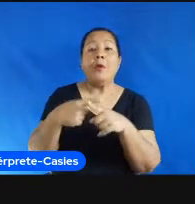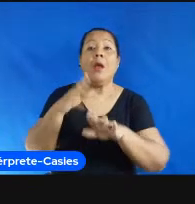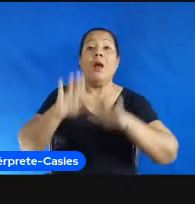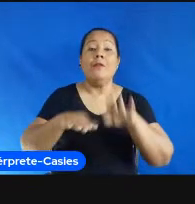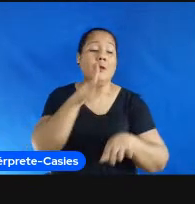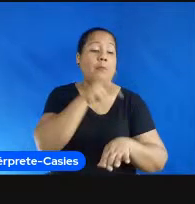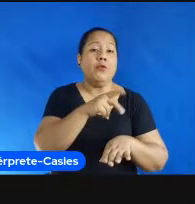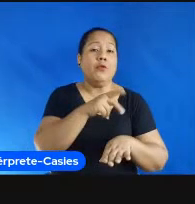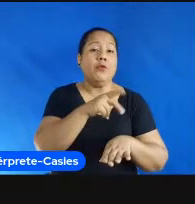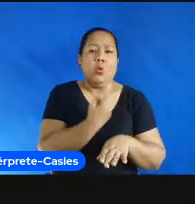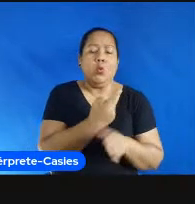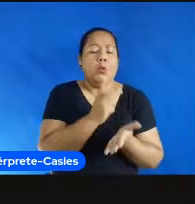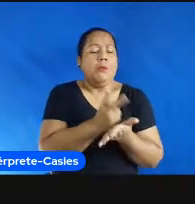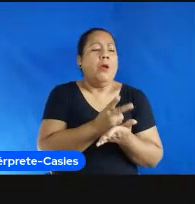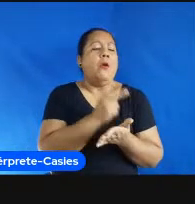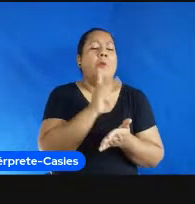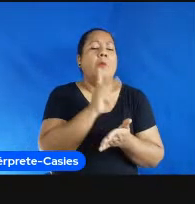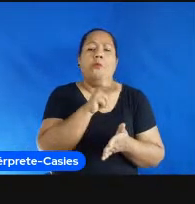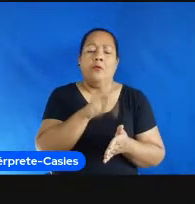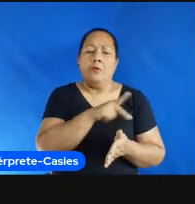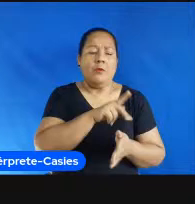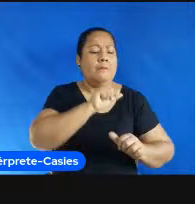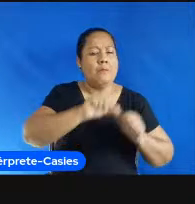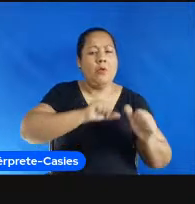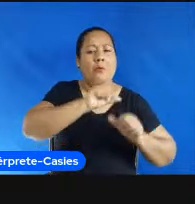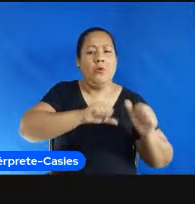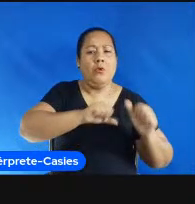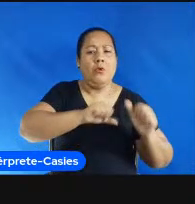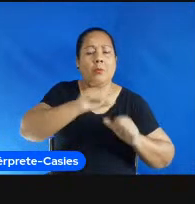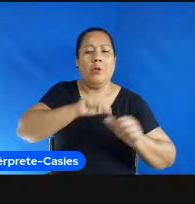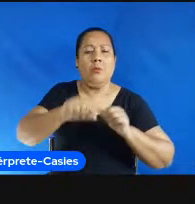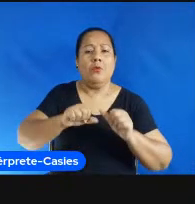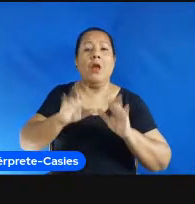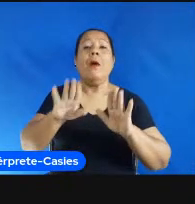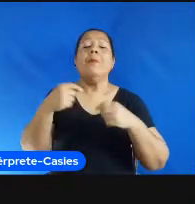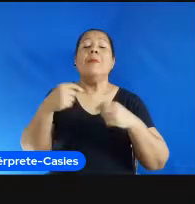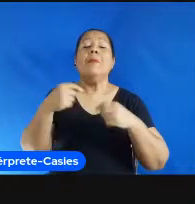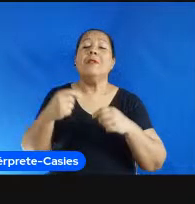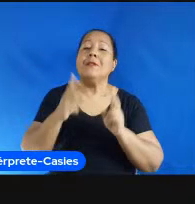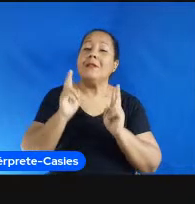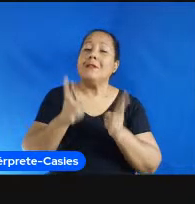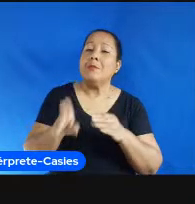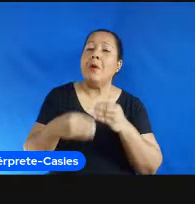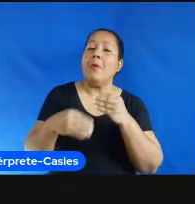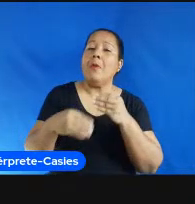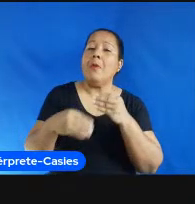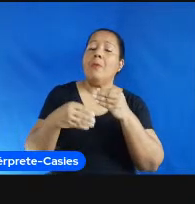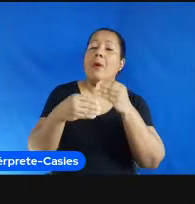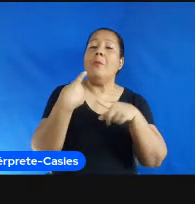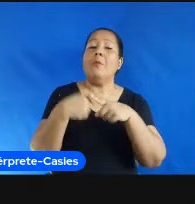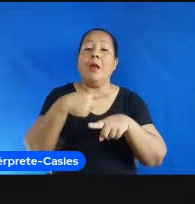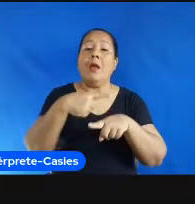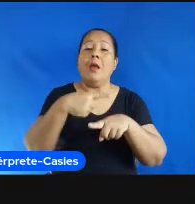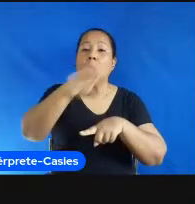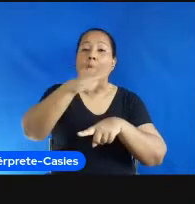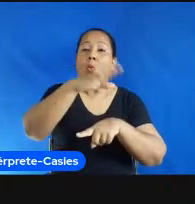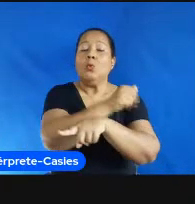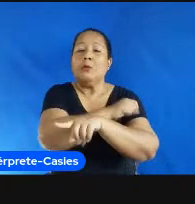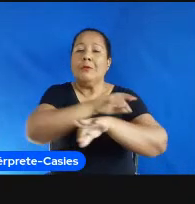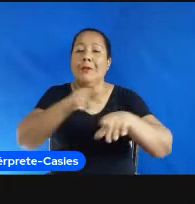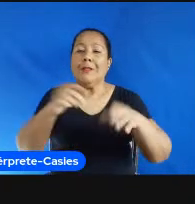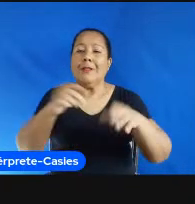professoras que passam por aquela escola vão ao longo do tempo oferecendo pras crianças que tendem a fazer todo o seu processo